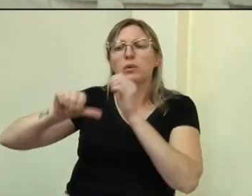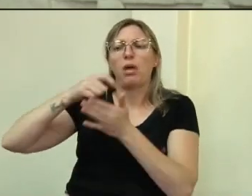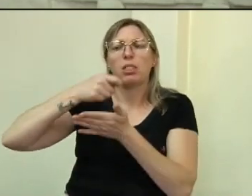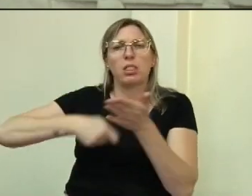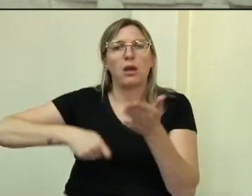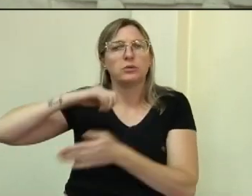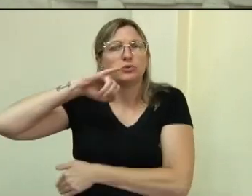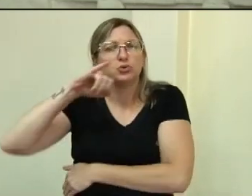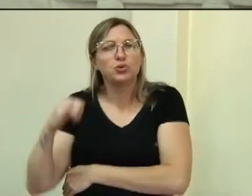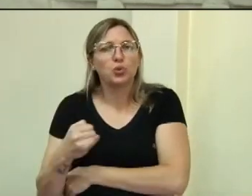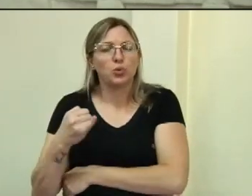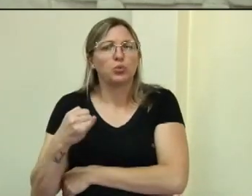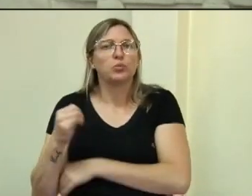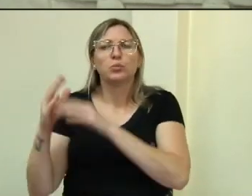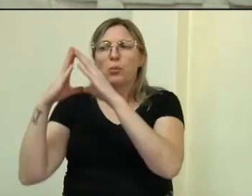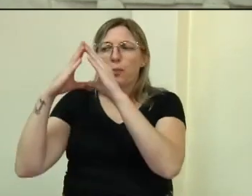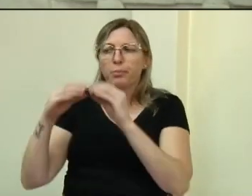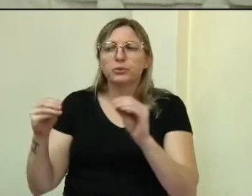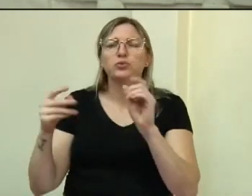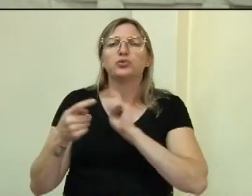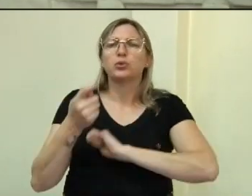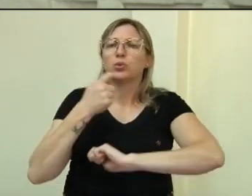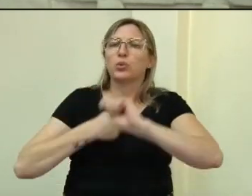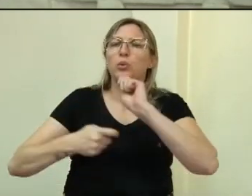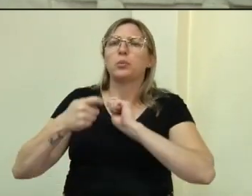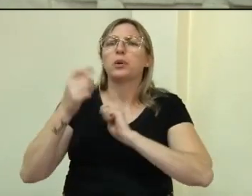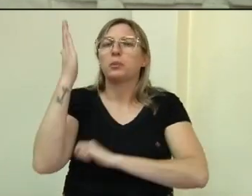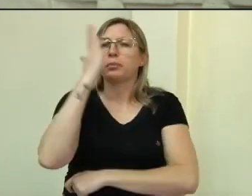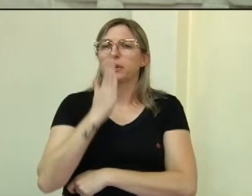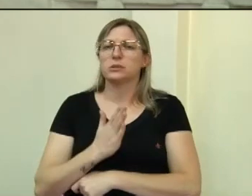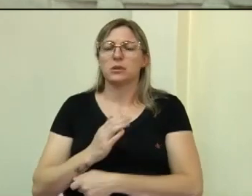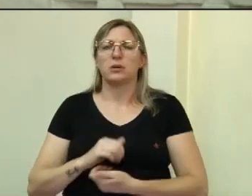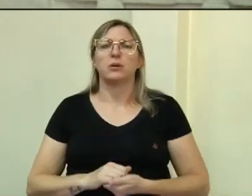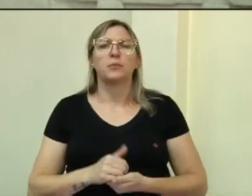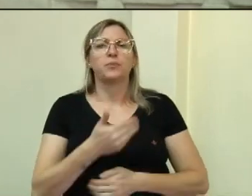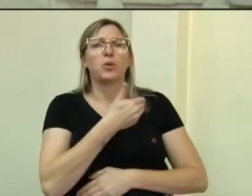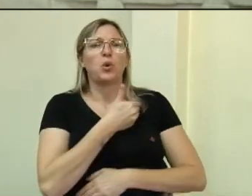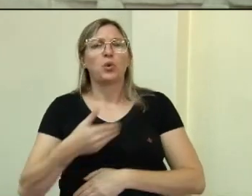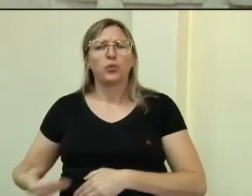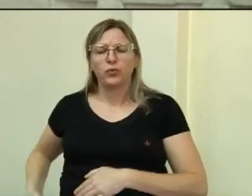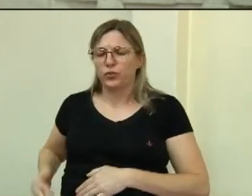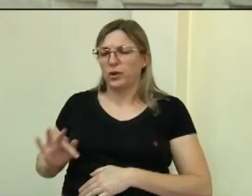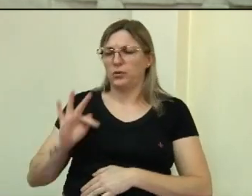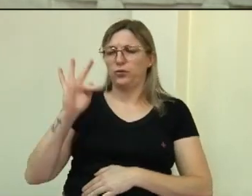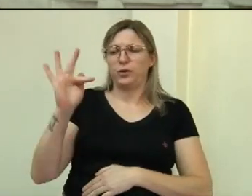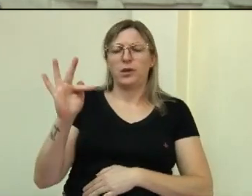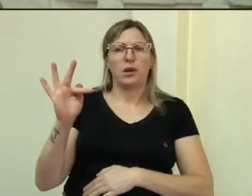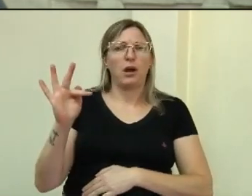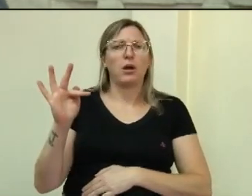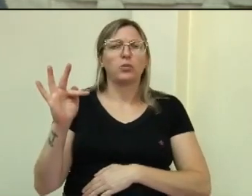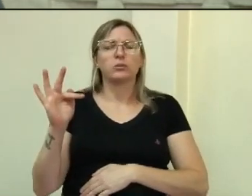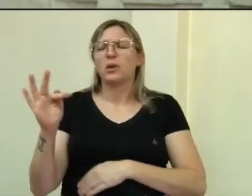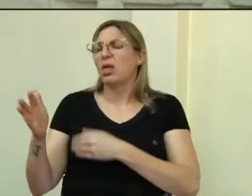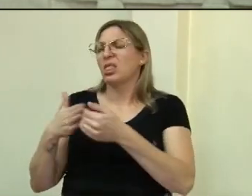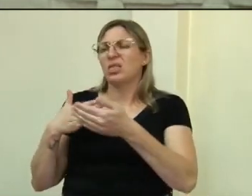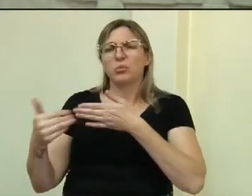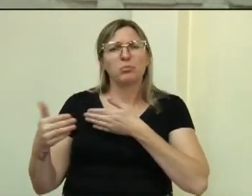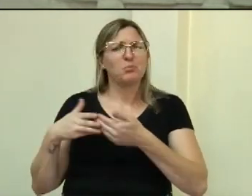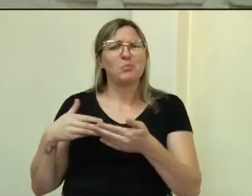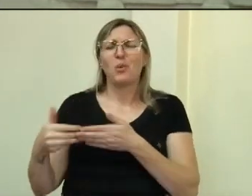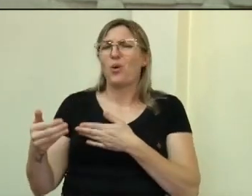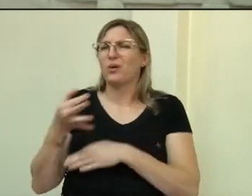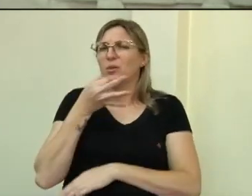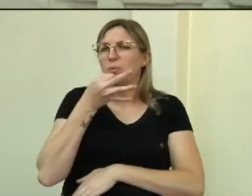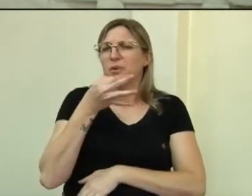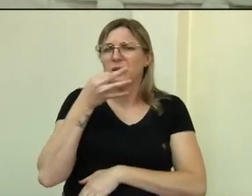a economia brasileira. O governo federal, independente da posição política de cada um, Neste momento,